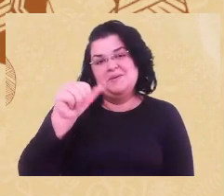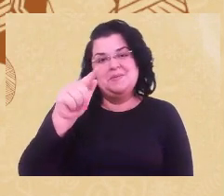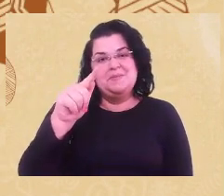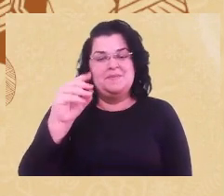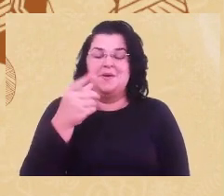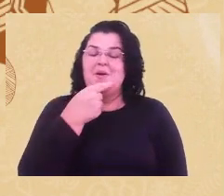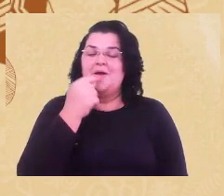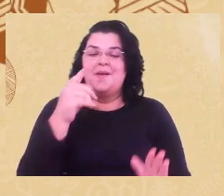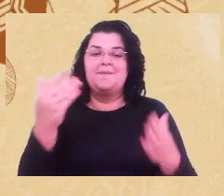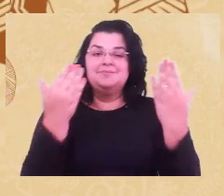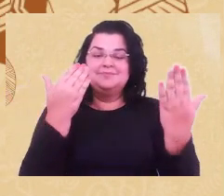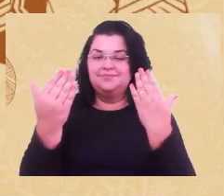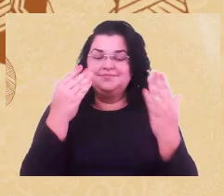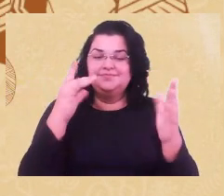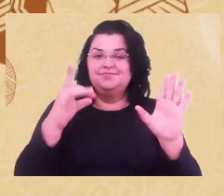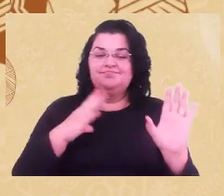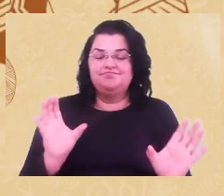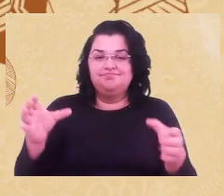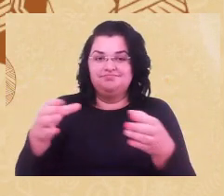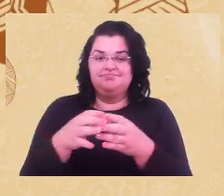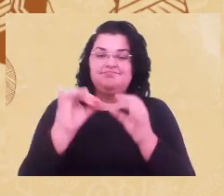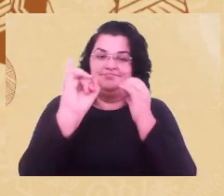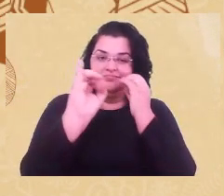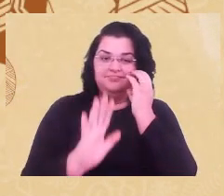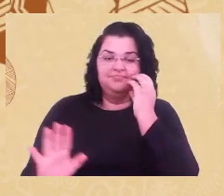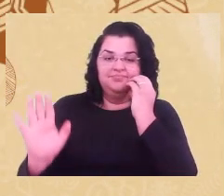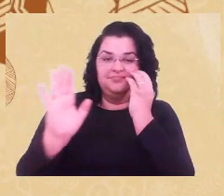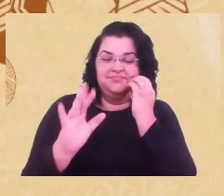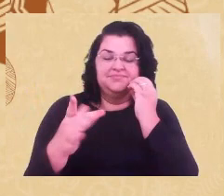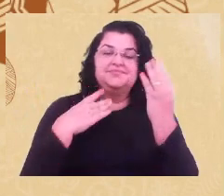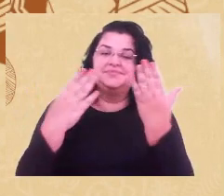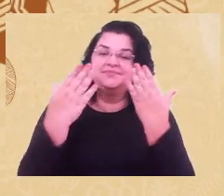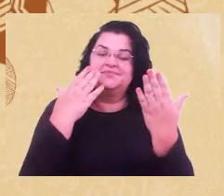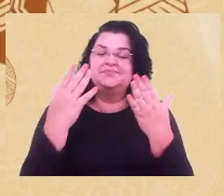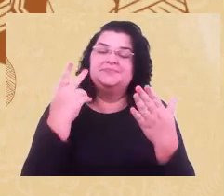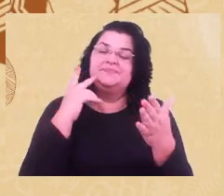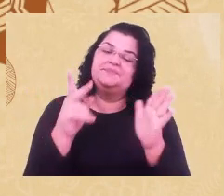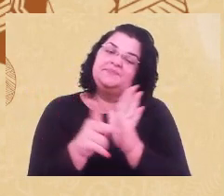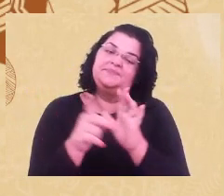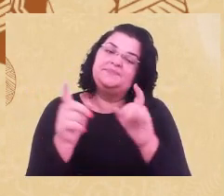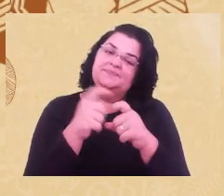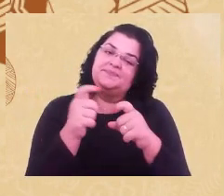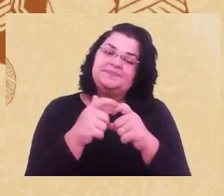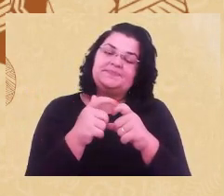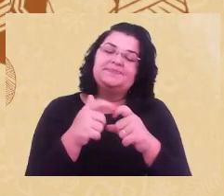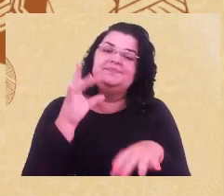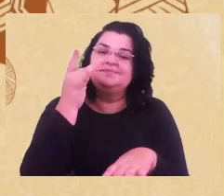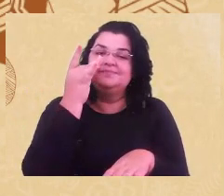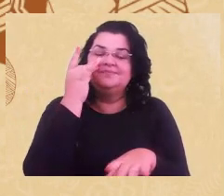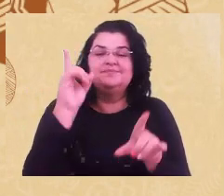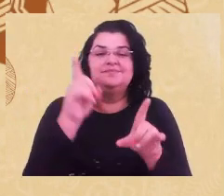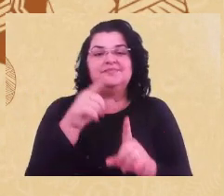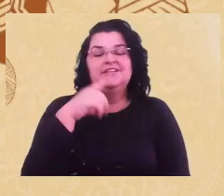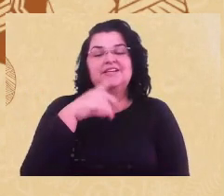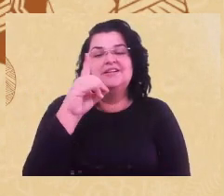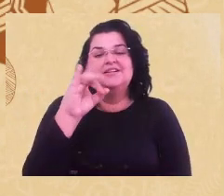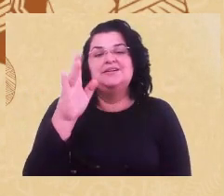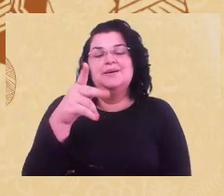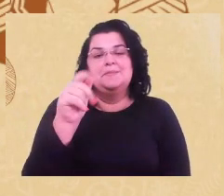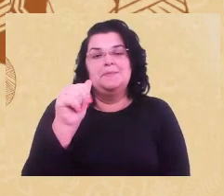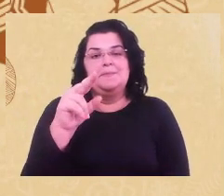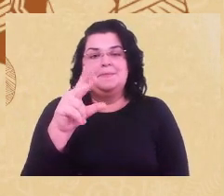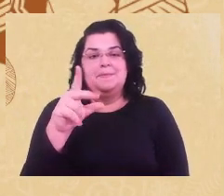integrante do Instituto Amapsique Negritude, e com a presença de Paula Rita Vassilar